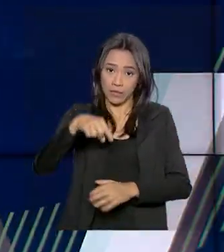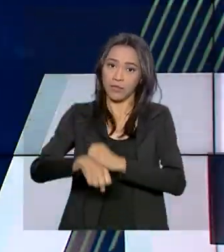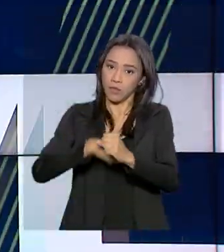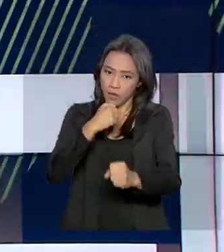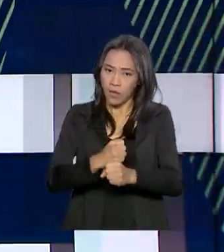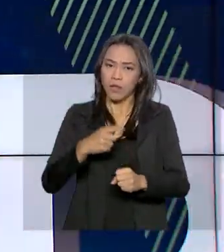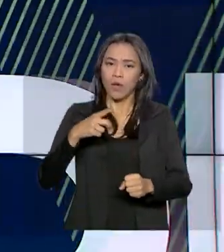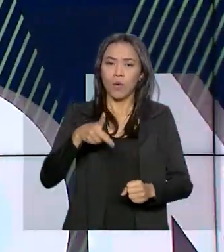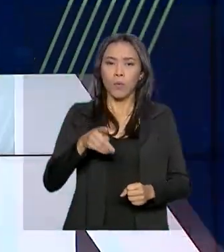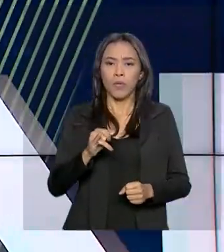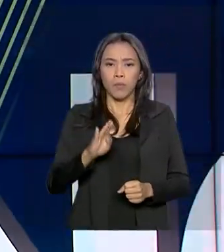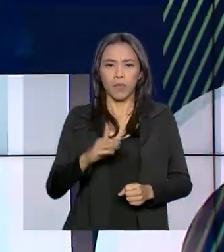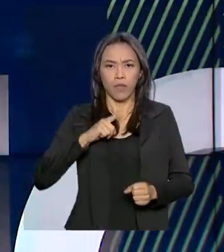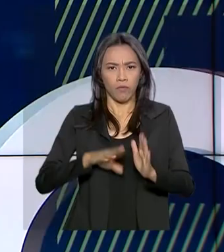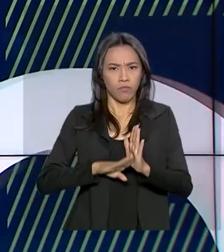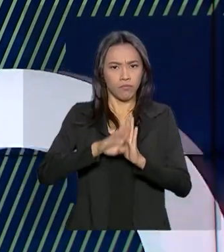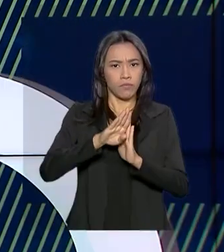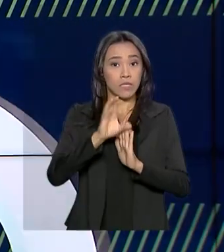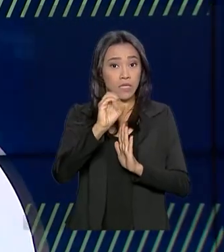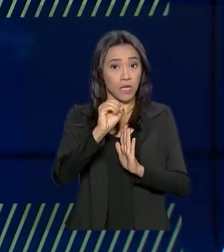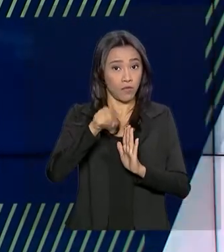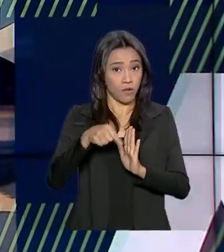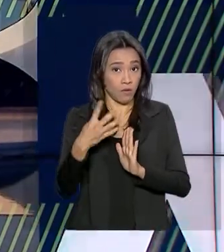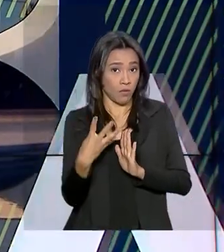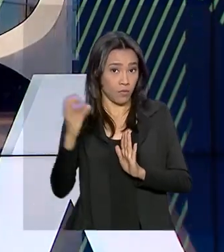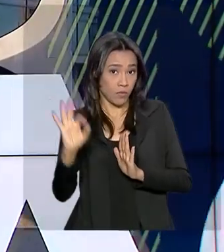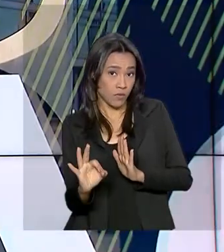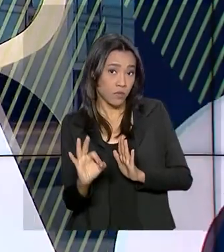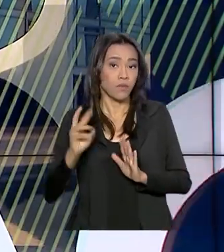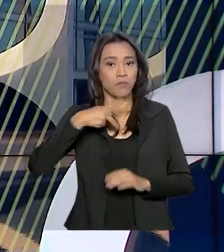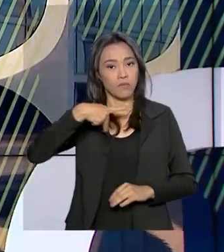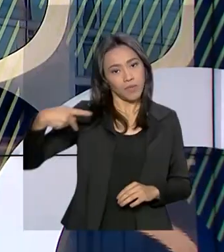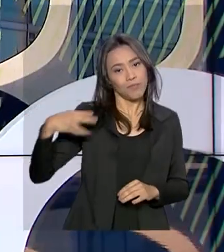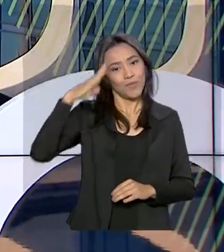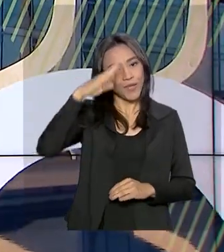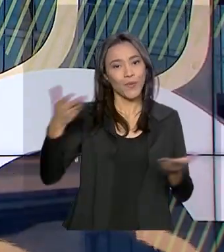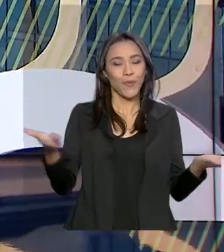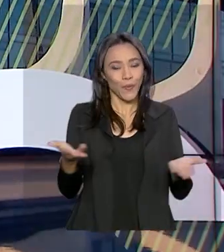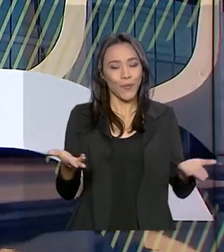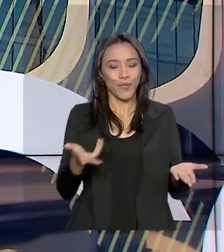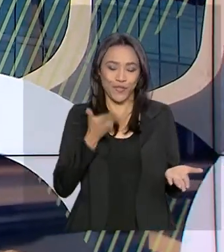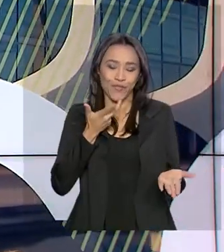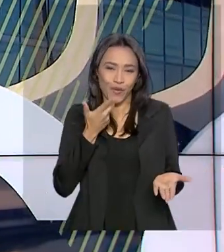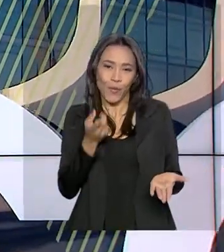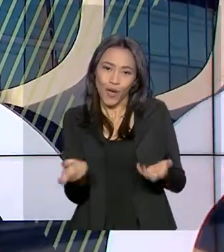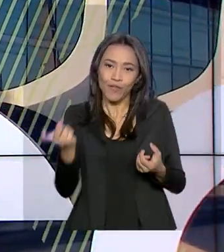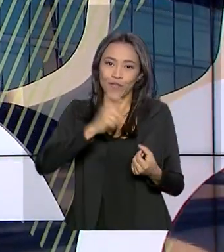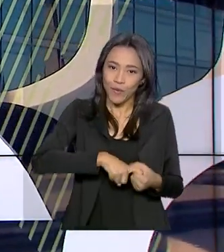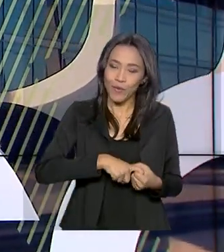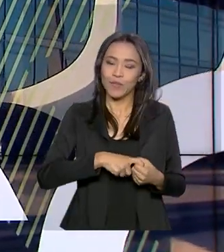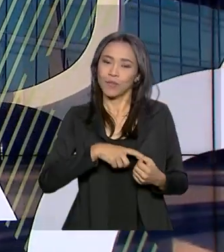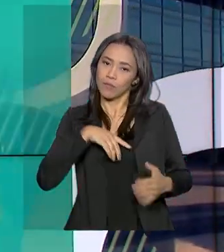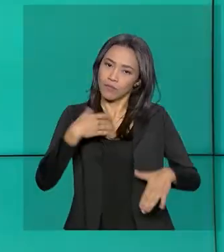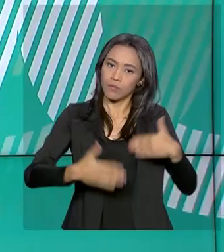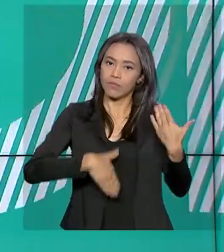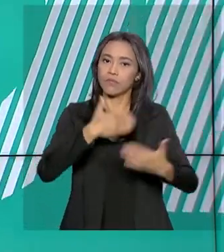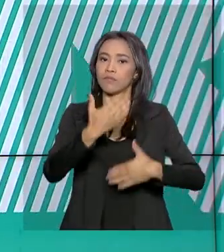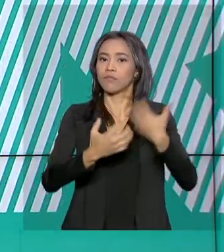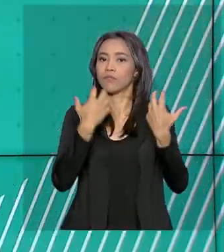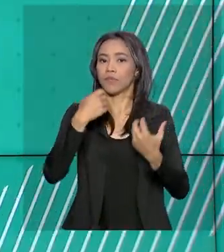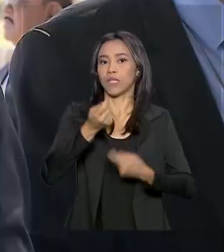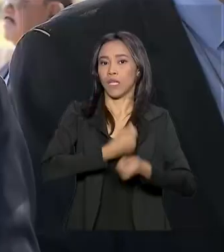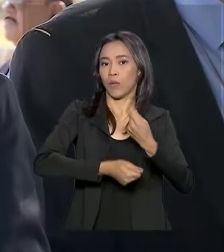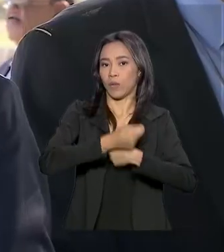teve alta de 0,4%. O presidente Jair Bolsonaro falou hoje sobre a retomada do crescimento da economia no país.